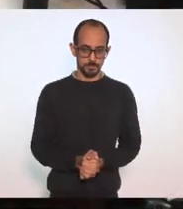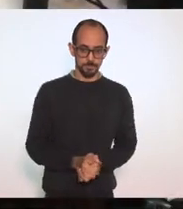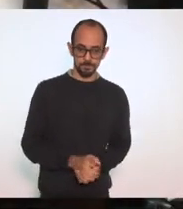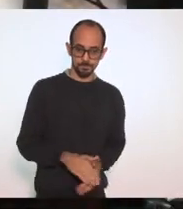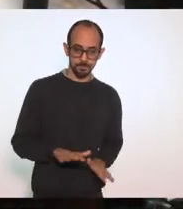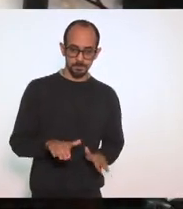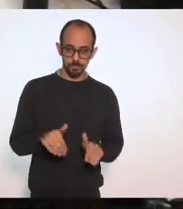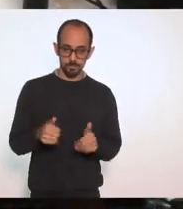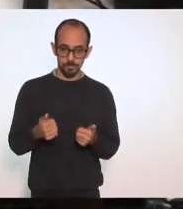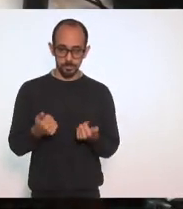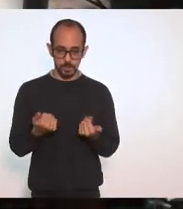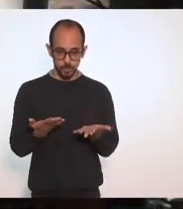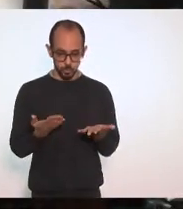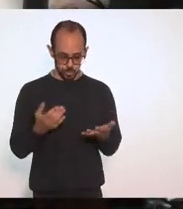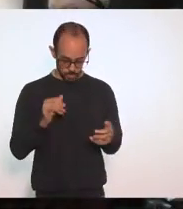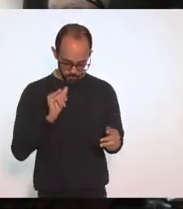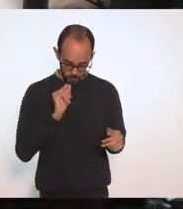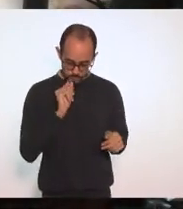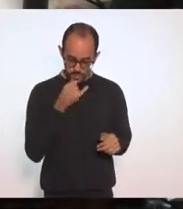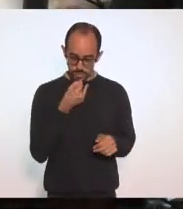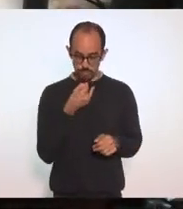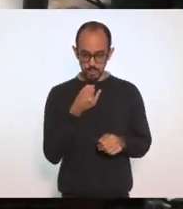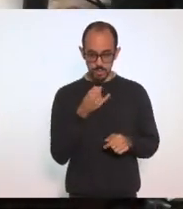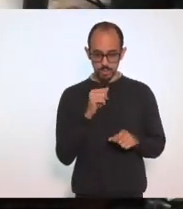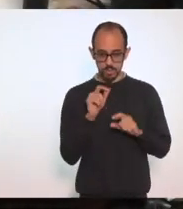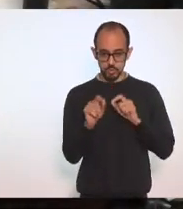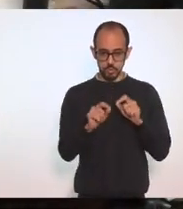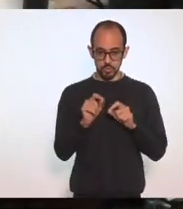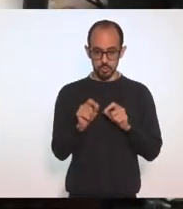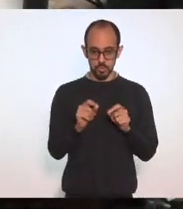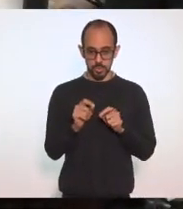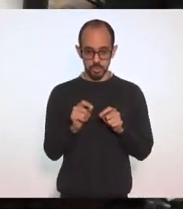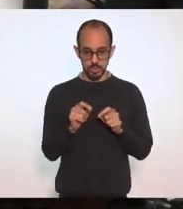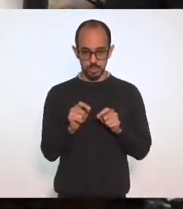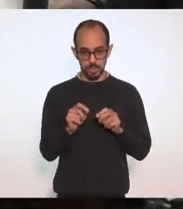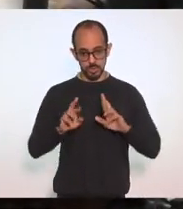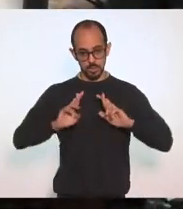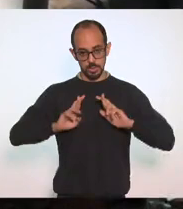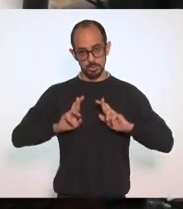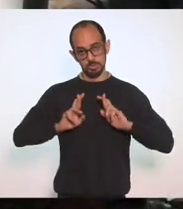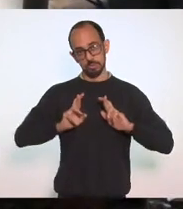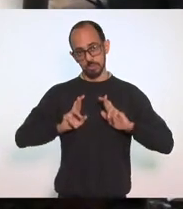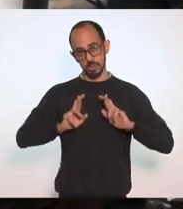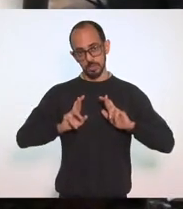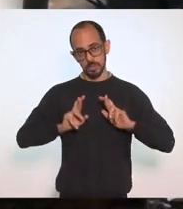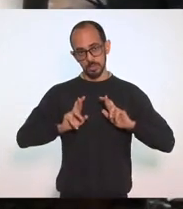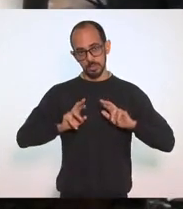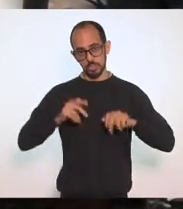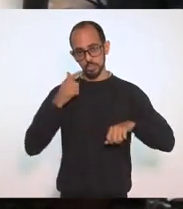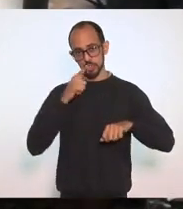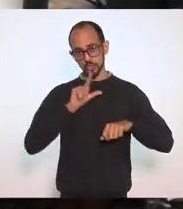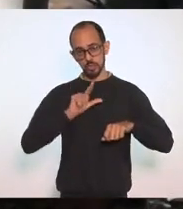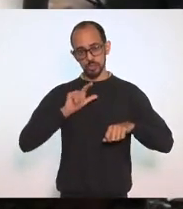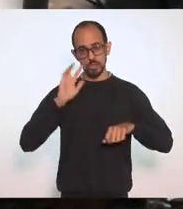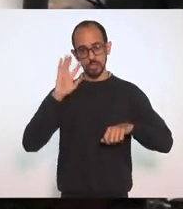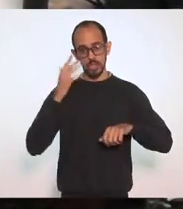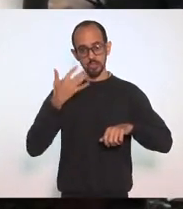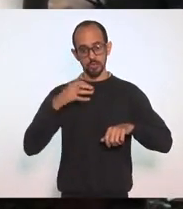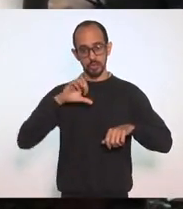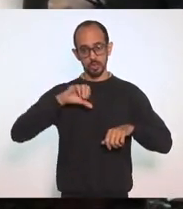Infelizmente, a gente espera que a esperança, né, que a gente pudesse resolver isso em 90 dias.